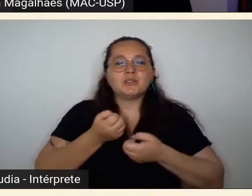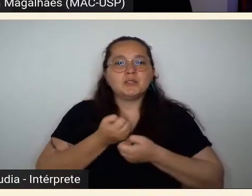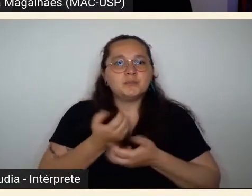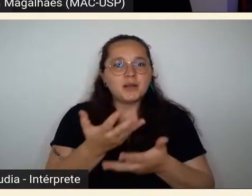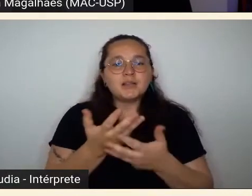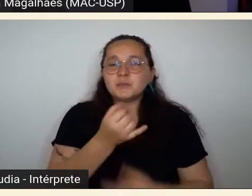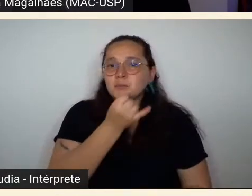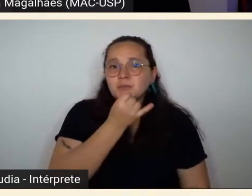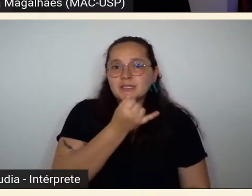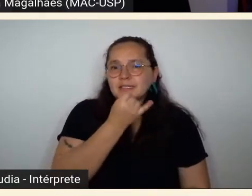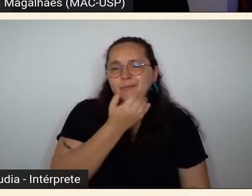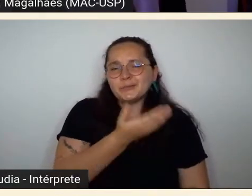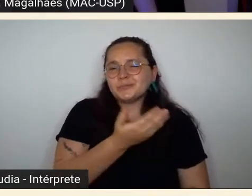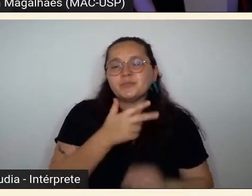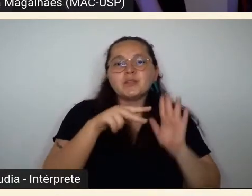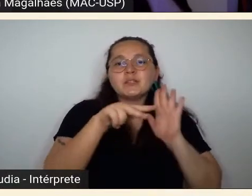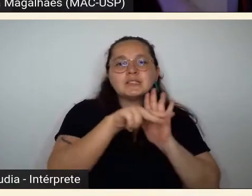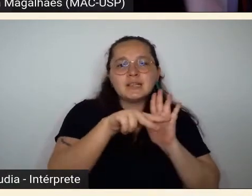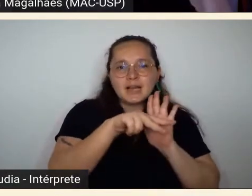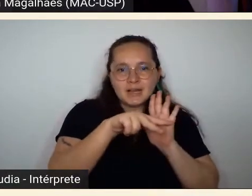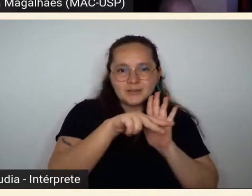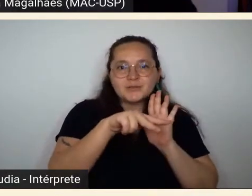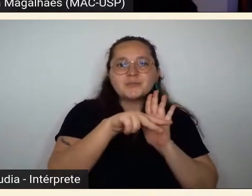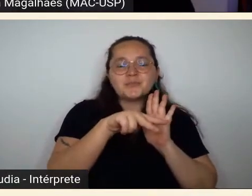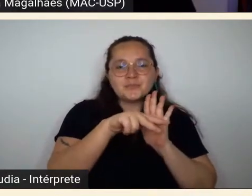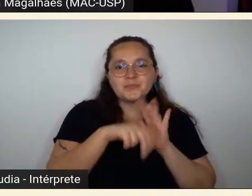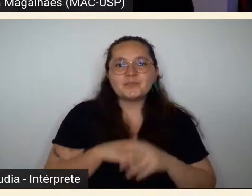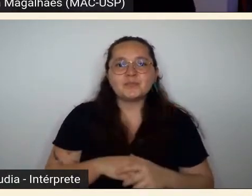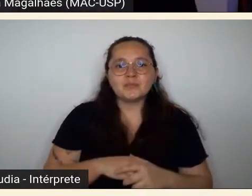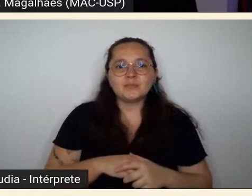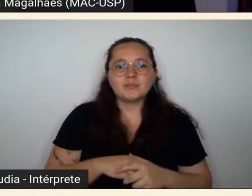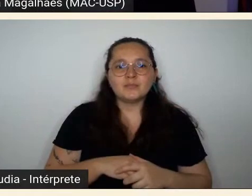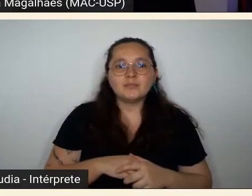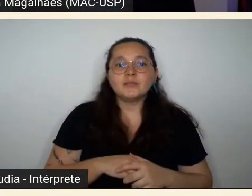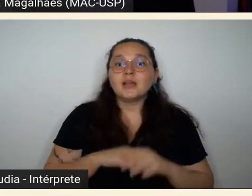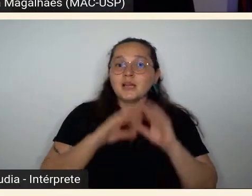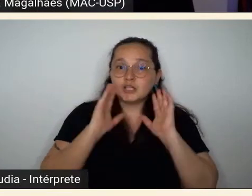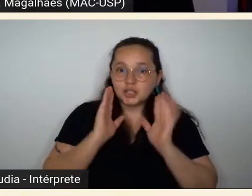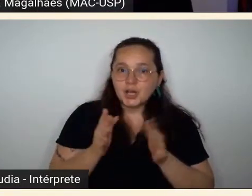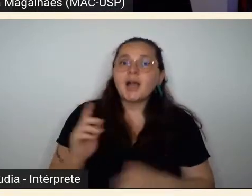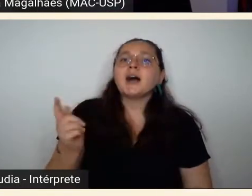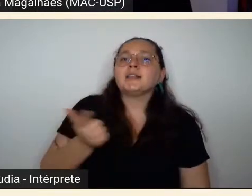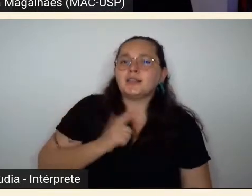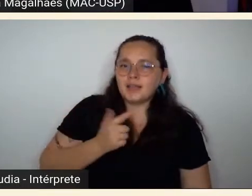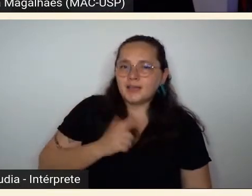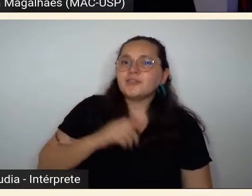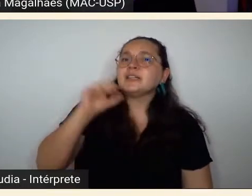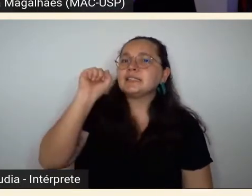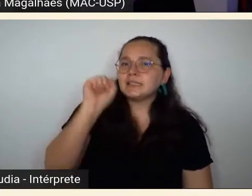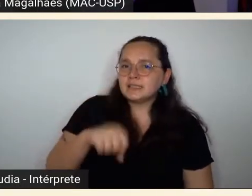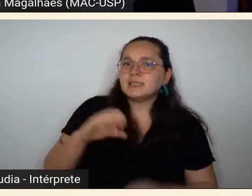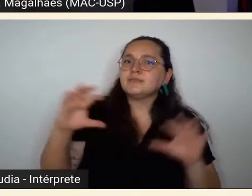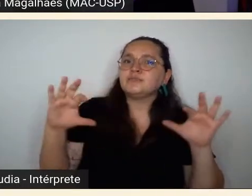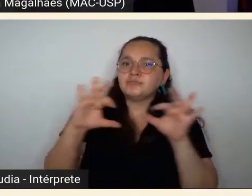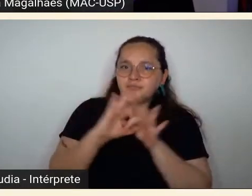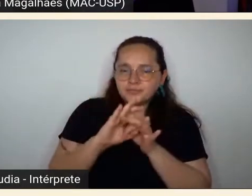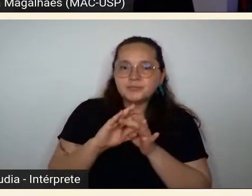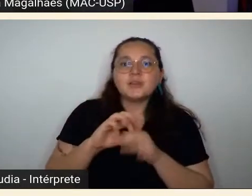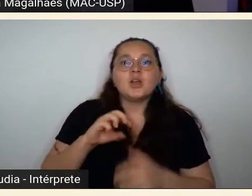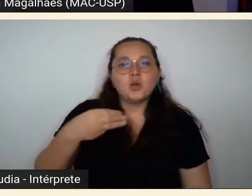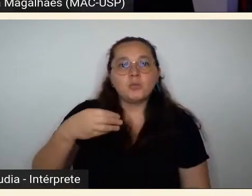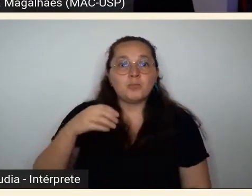Moreira Salles já assinou com a Universidade de São Paulo e com o Museu de Arte Contemporânea da Universidade de São Paulo para